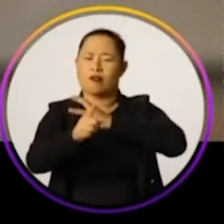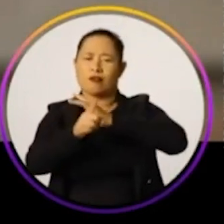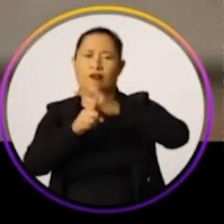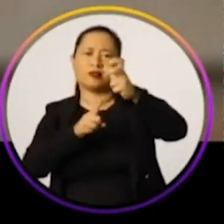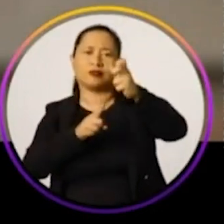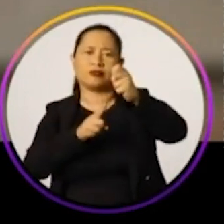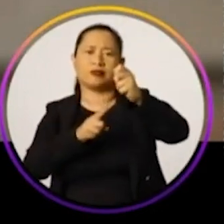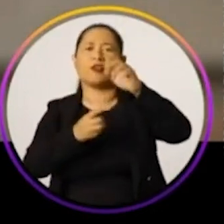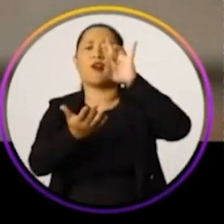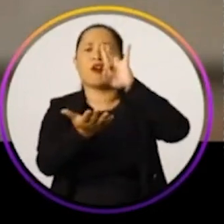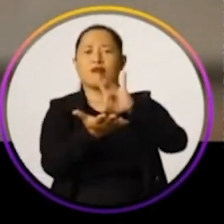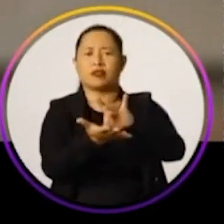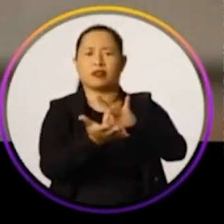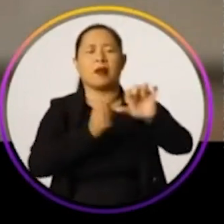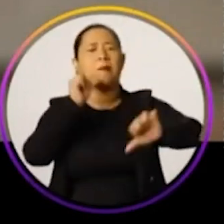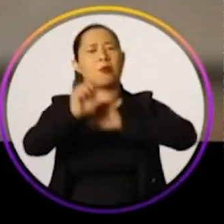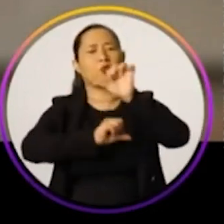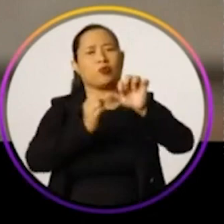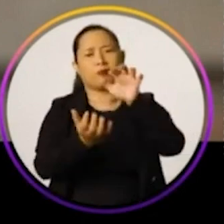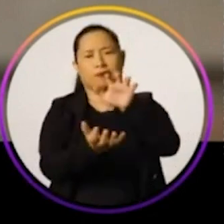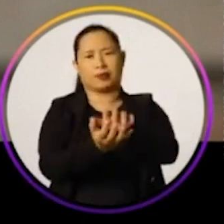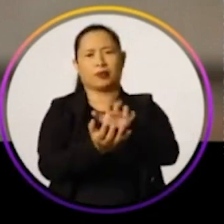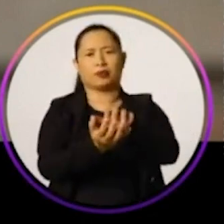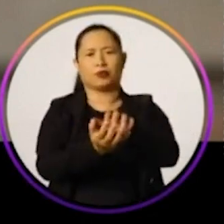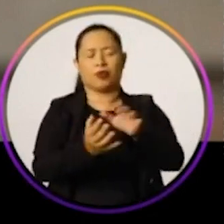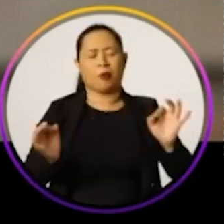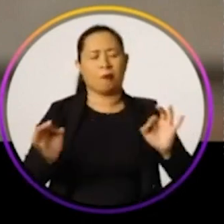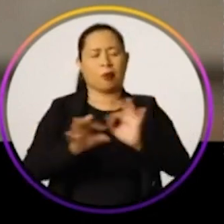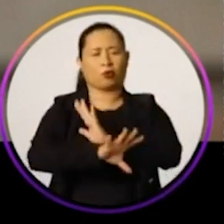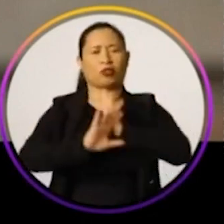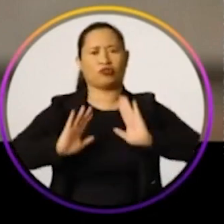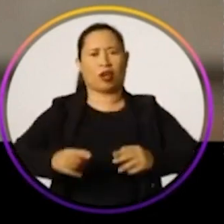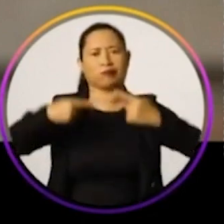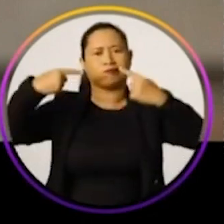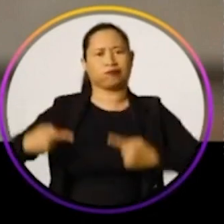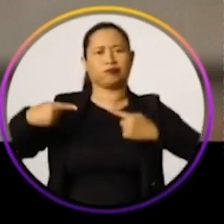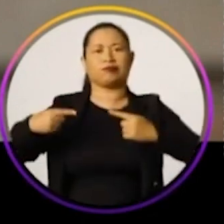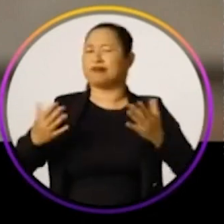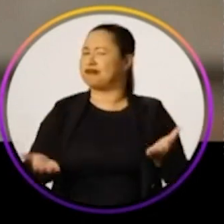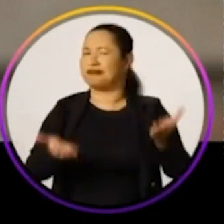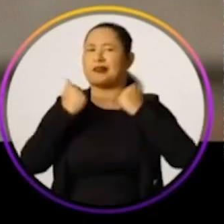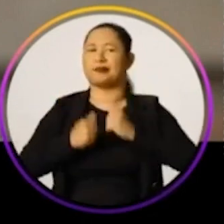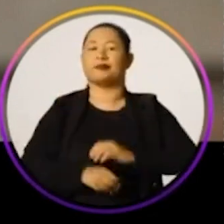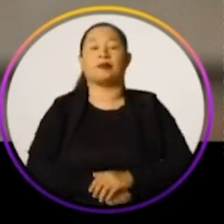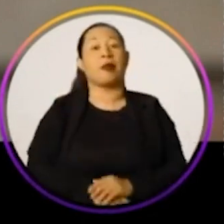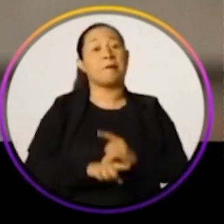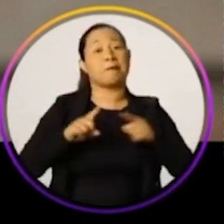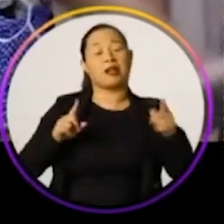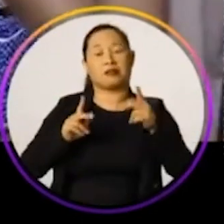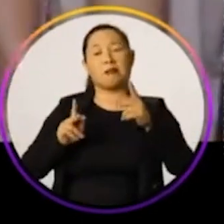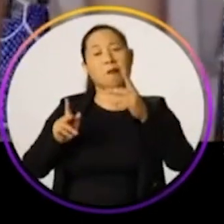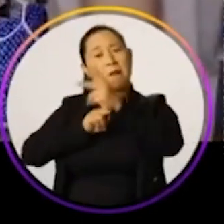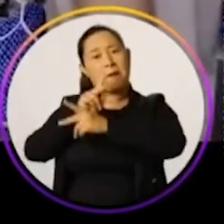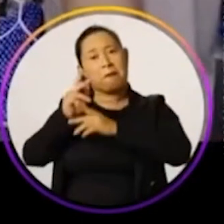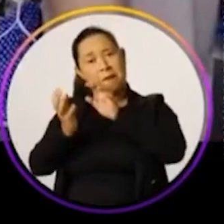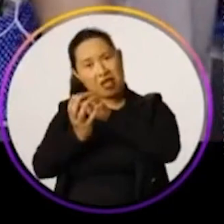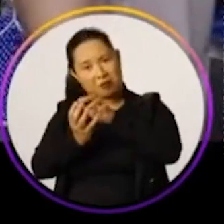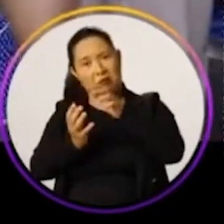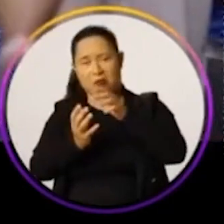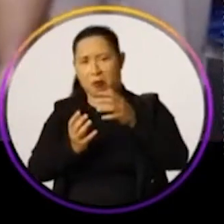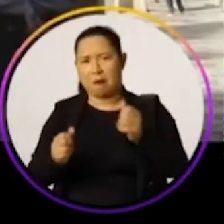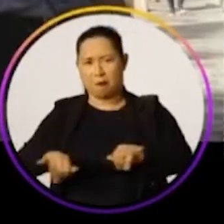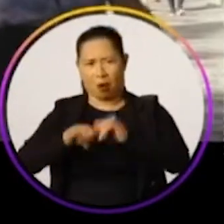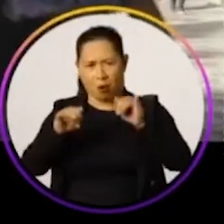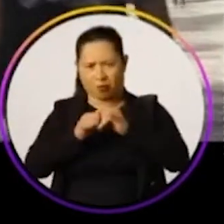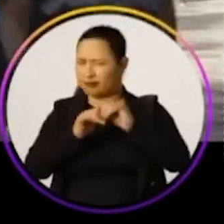juntas vencer com a verdade e transformar Pernambuco. Eu estou pronta para esse desafio. Simbora. Mas o pernambucano